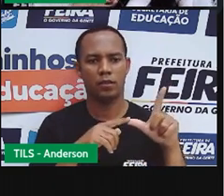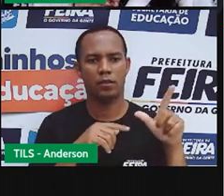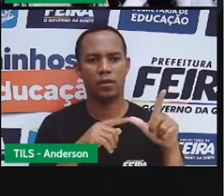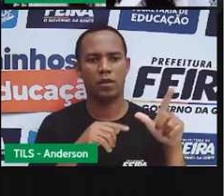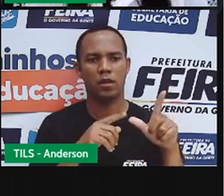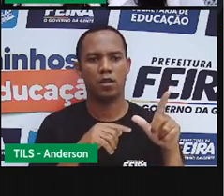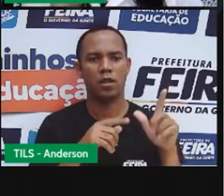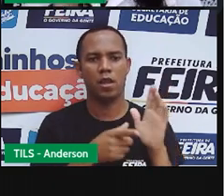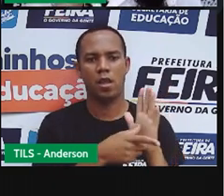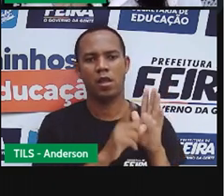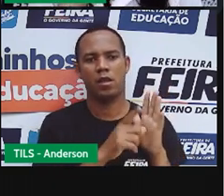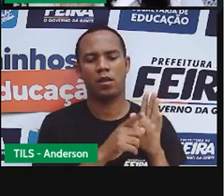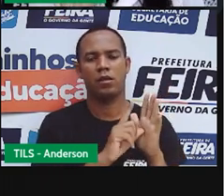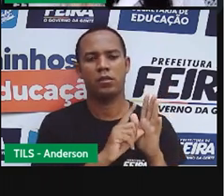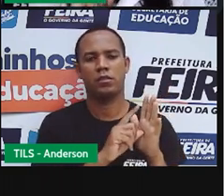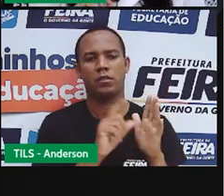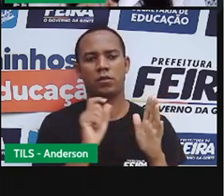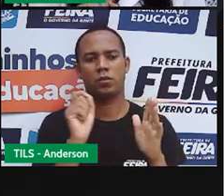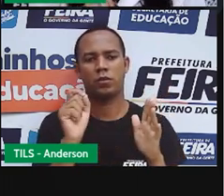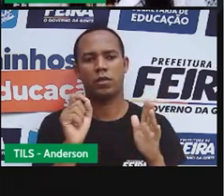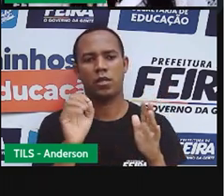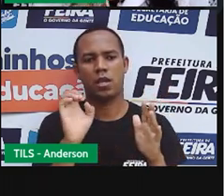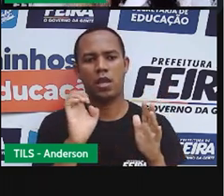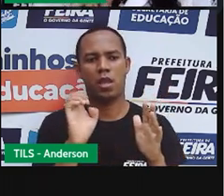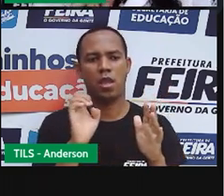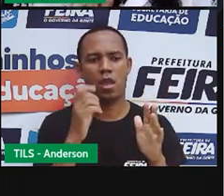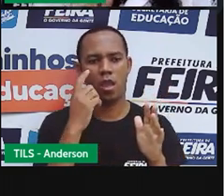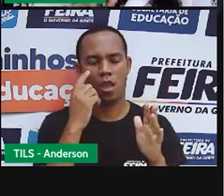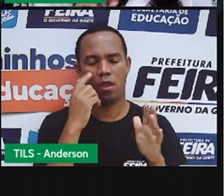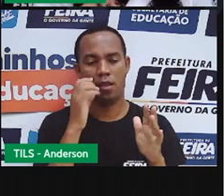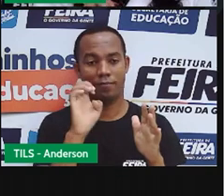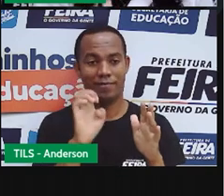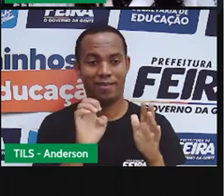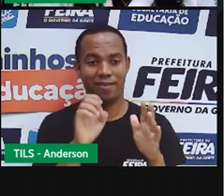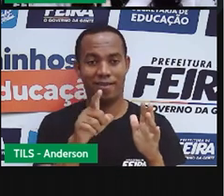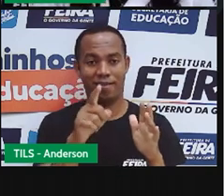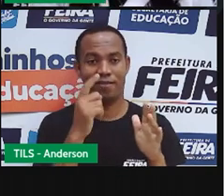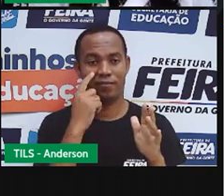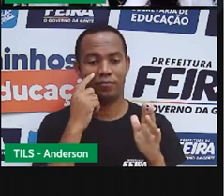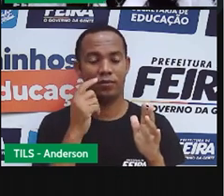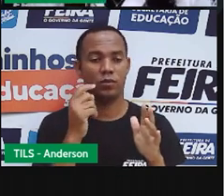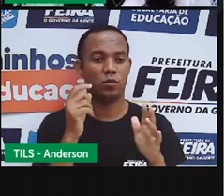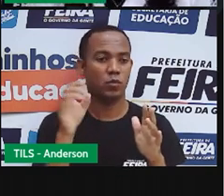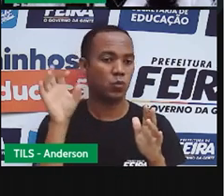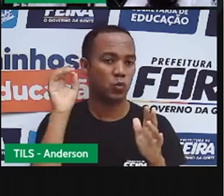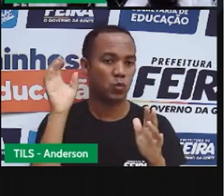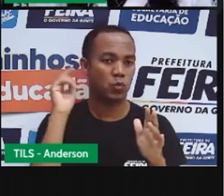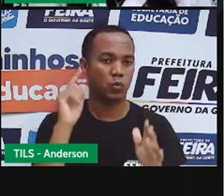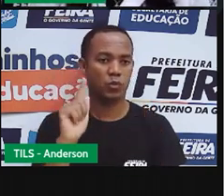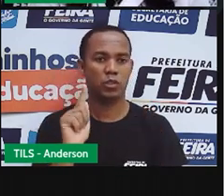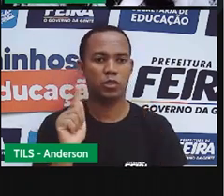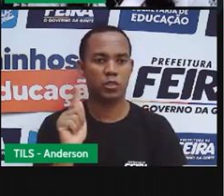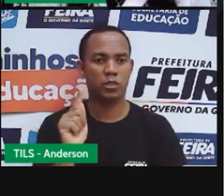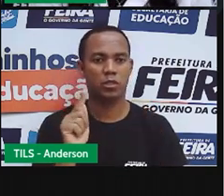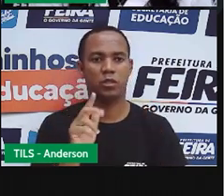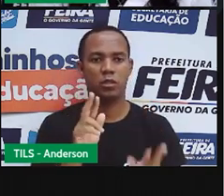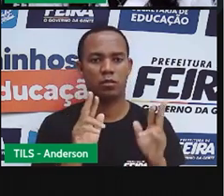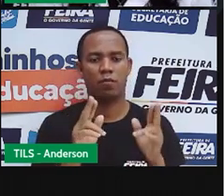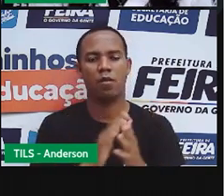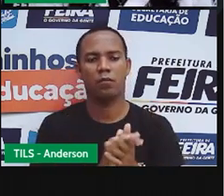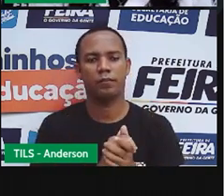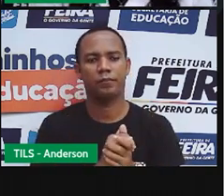U, fica antes da letra E, a letra G vai ter som de G, um